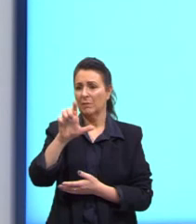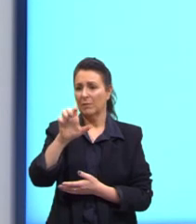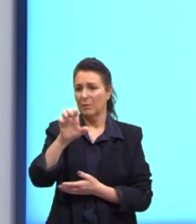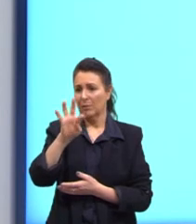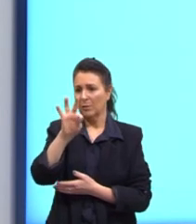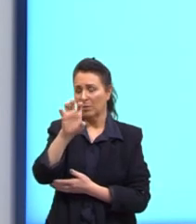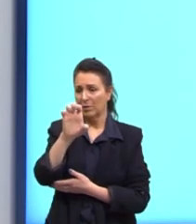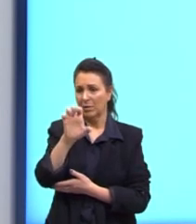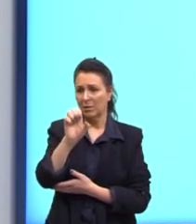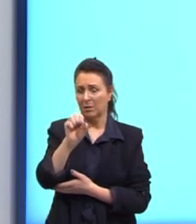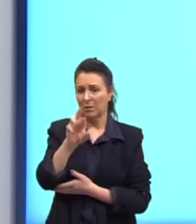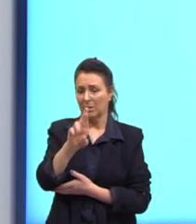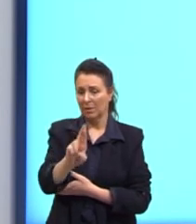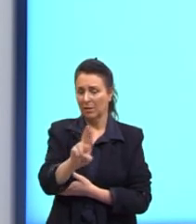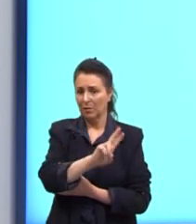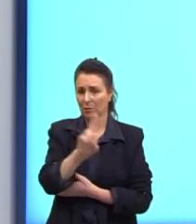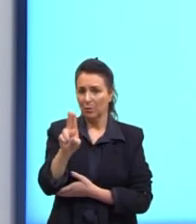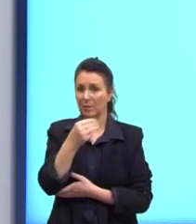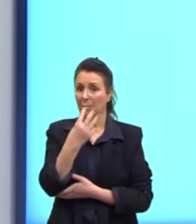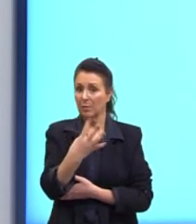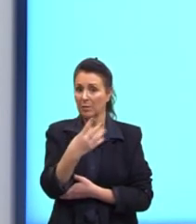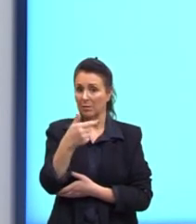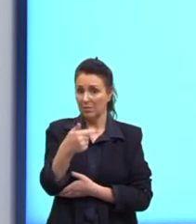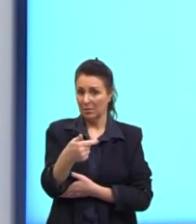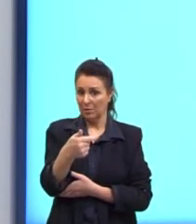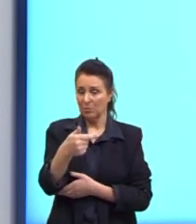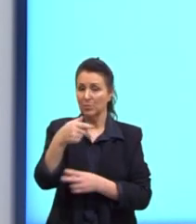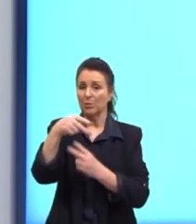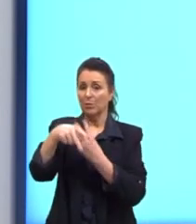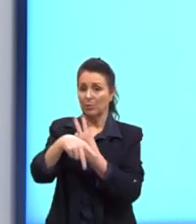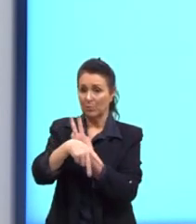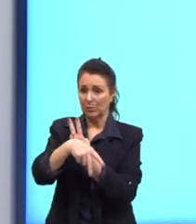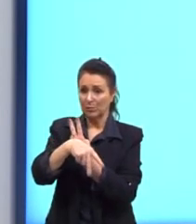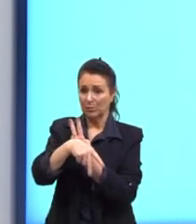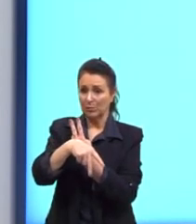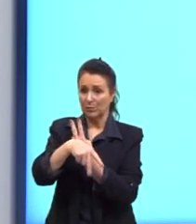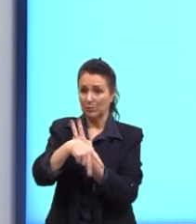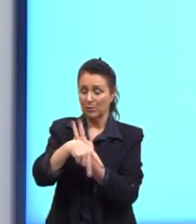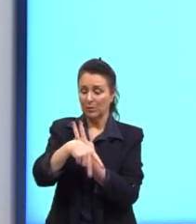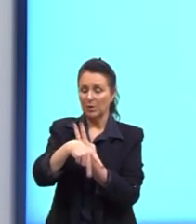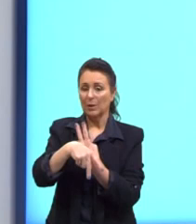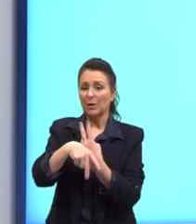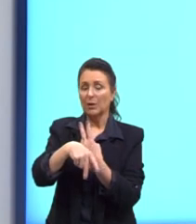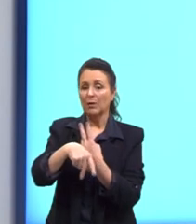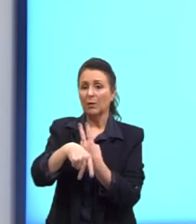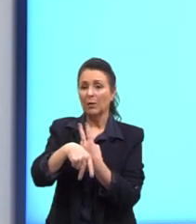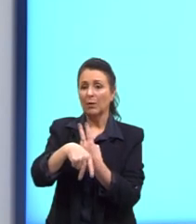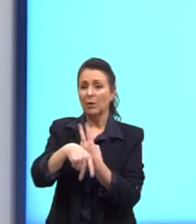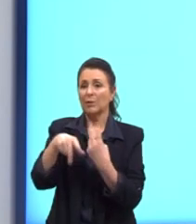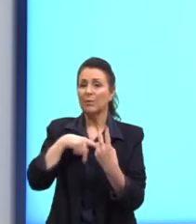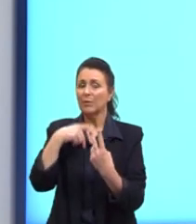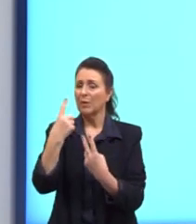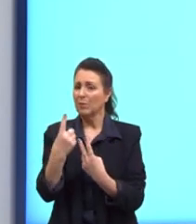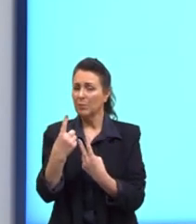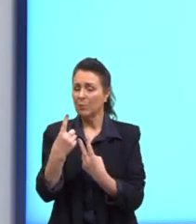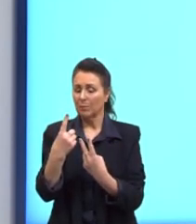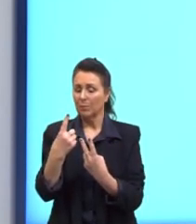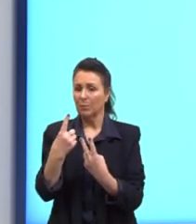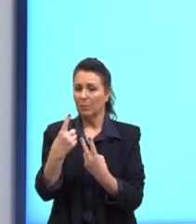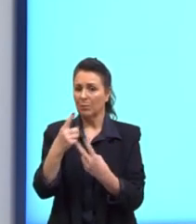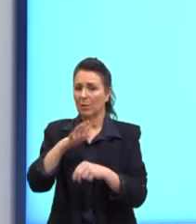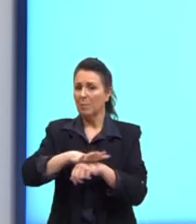da outra síndrome. Nós vemos 47. Aqui, nós vemos um a mais, um cromossomo a mais no par sexual.